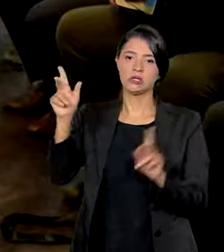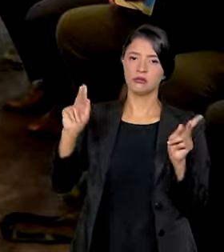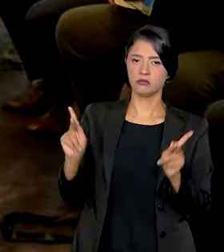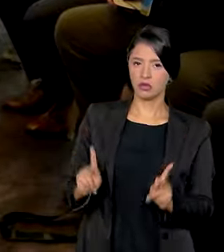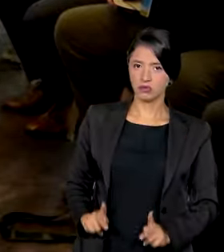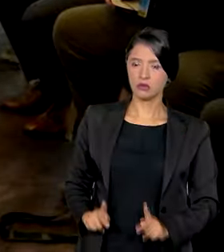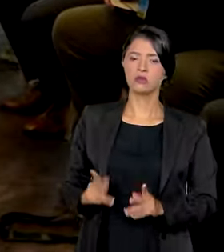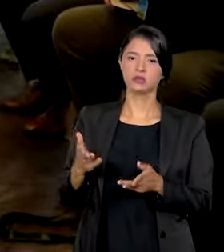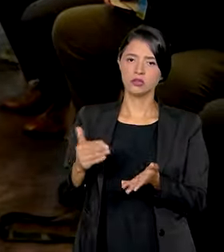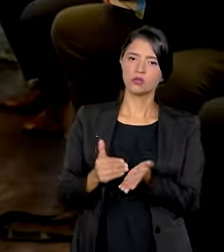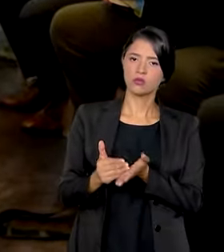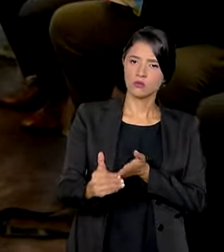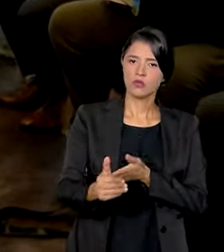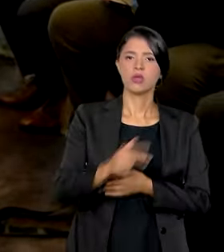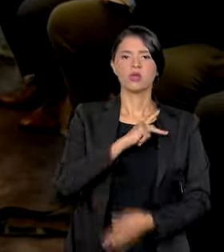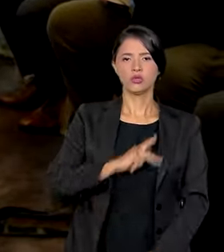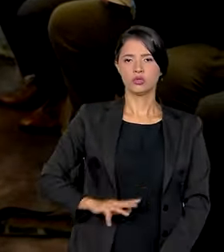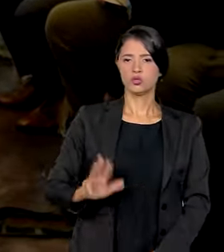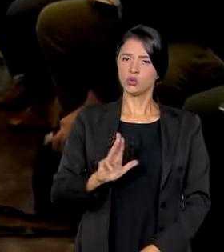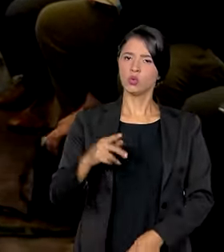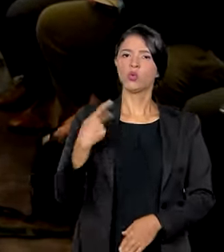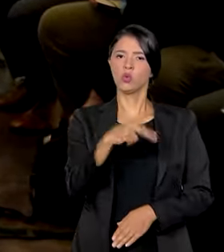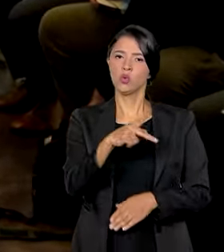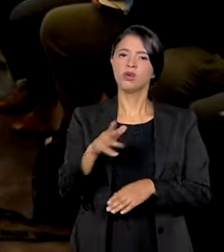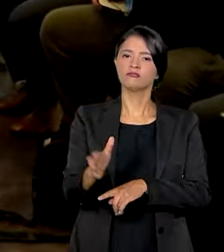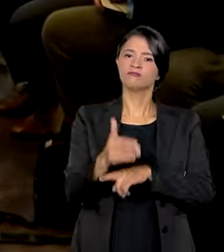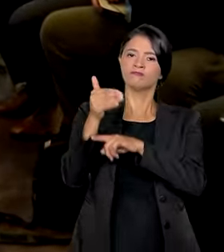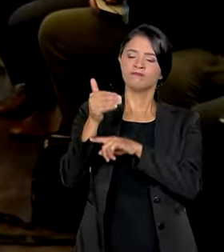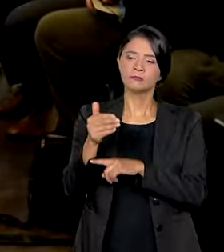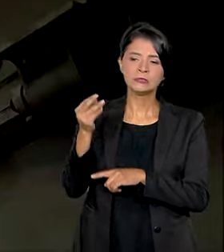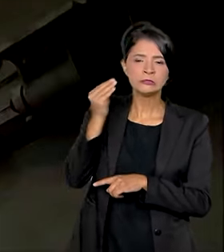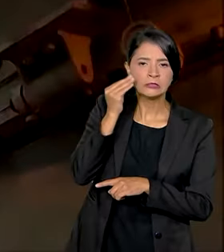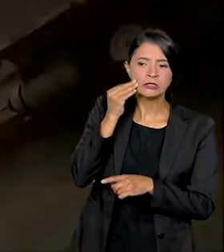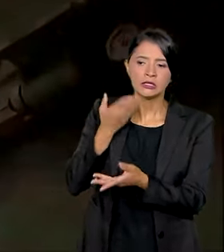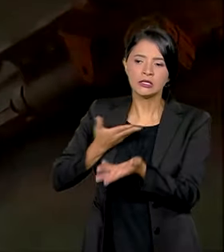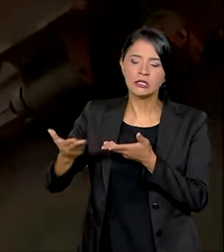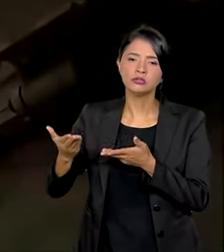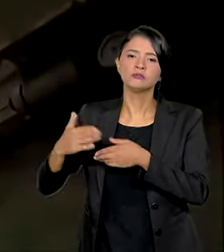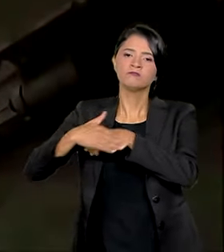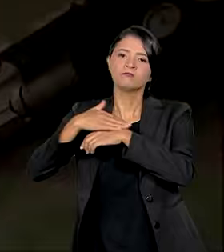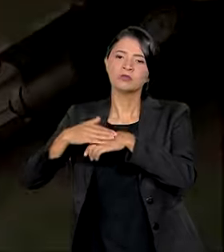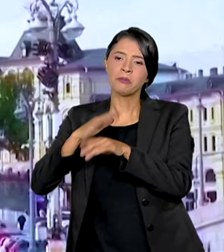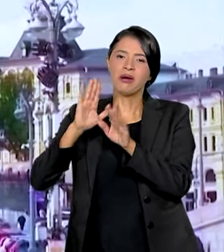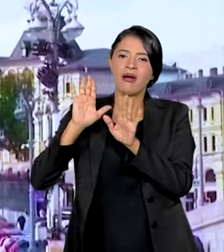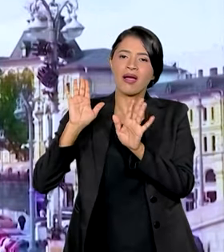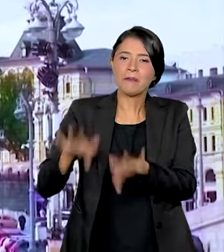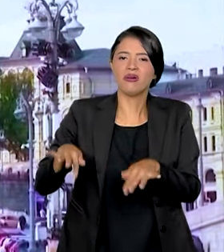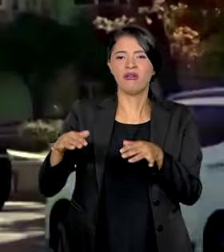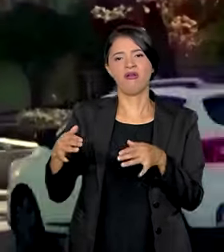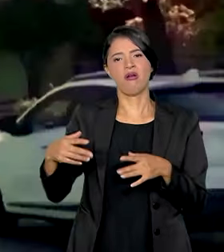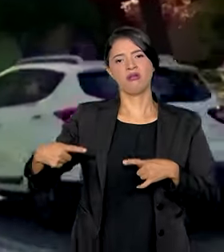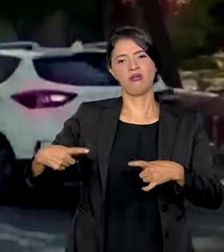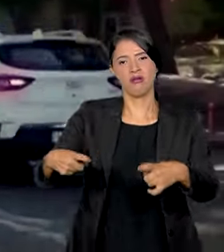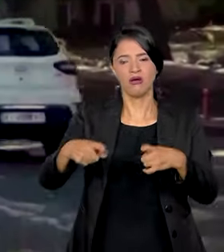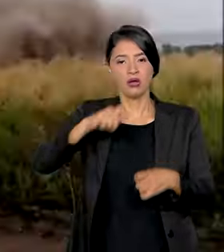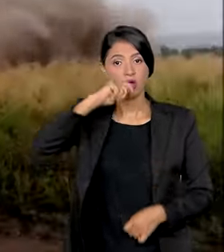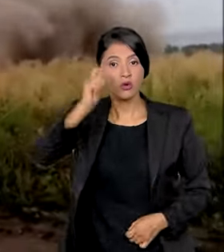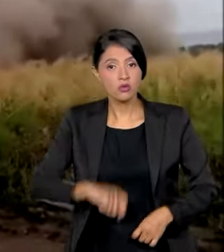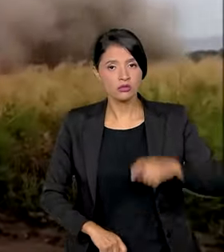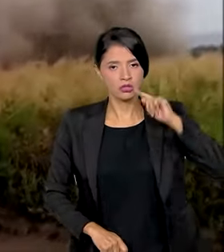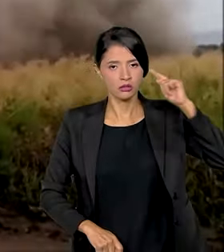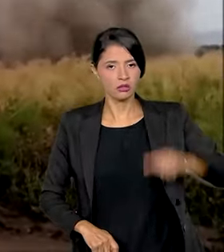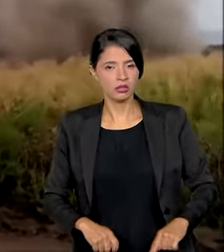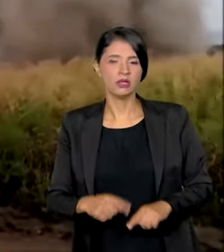paz. Desde o início, Lula e seus diplomatas têm tentado abrir um diálogo que leve ao fim da guerra entre Rússia e Ucrânia,